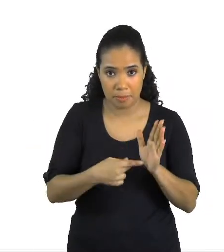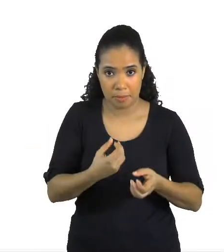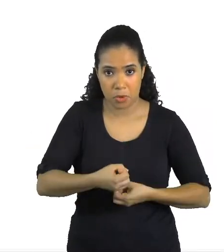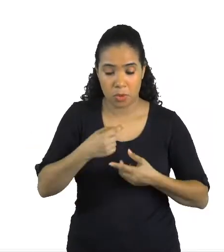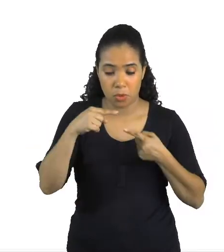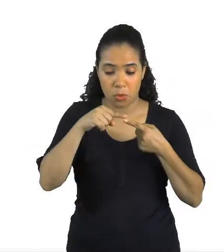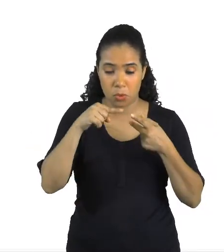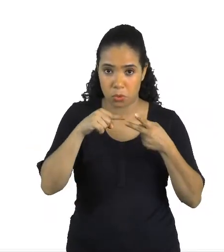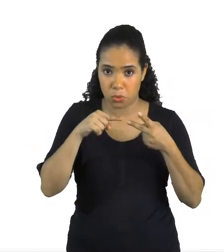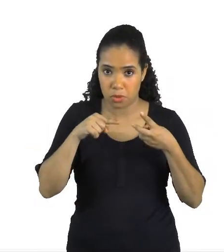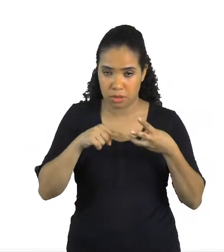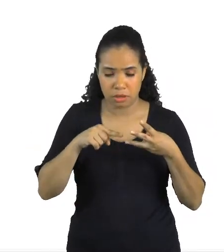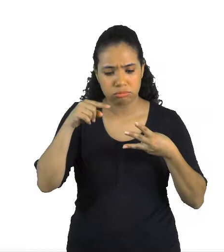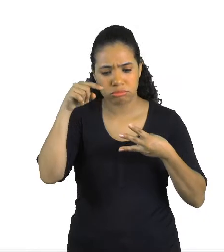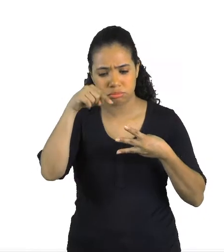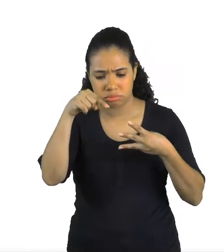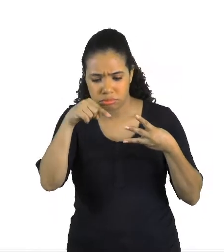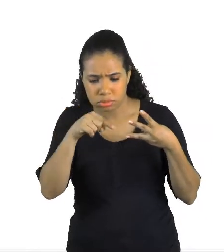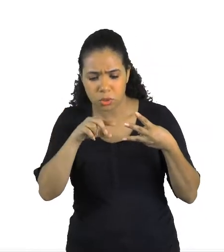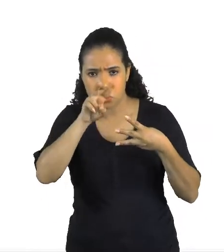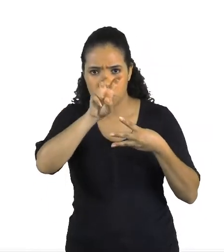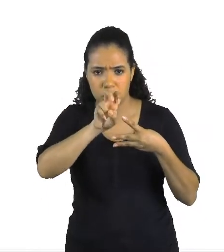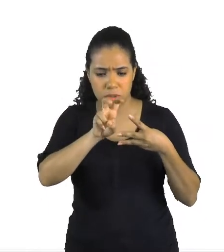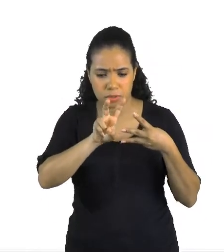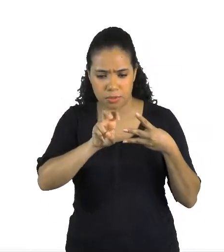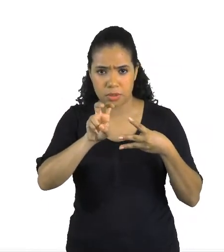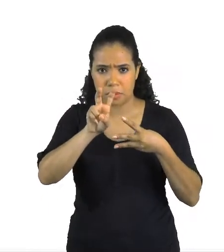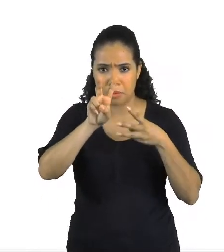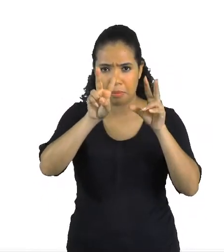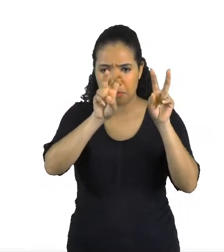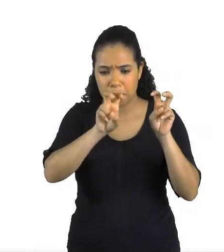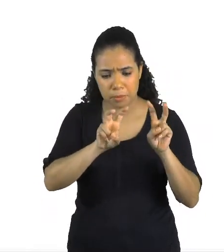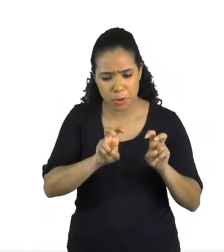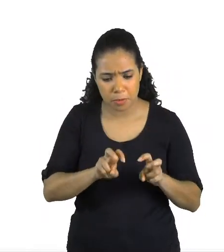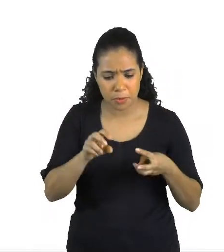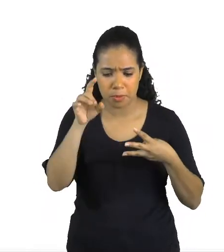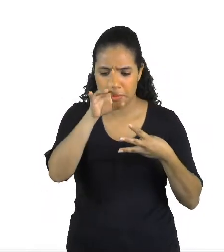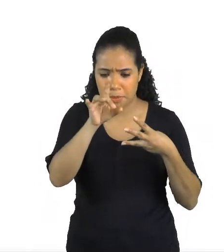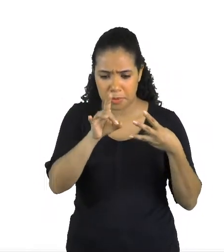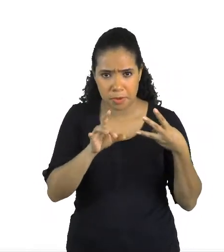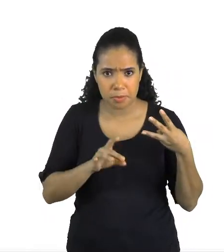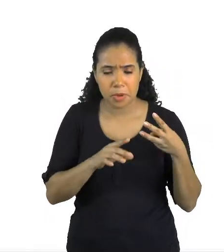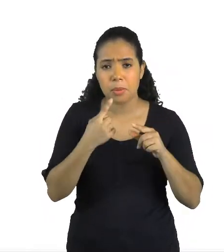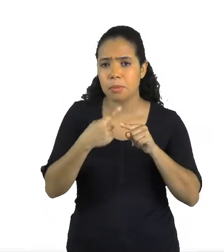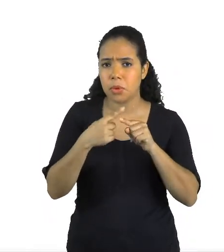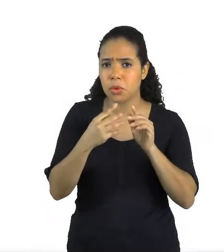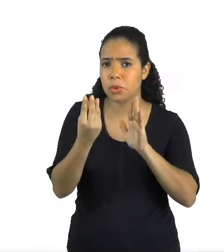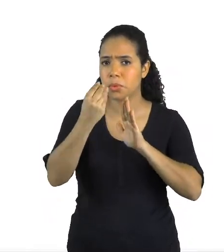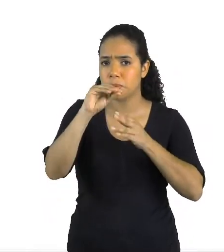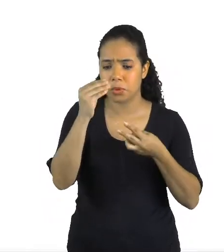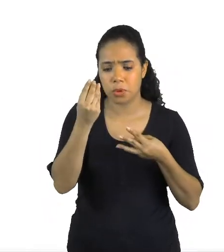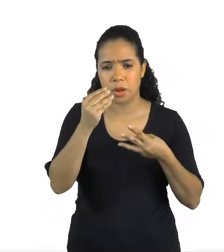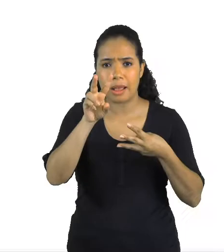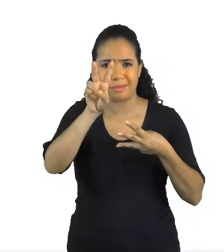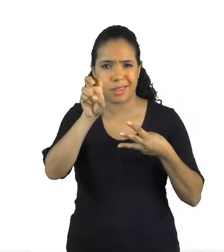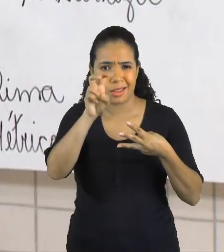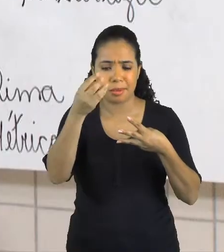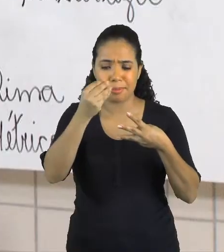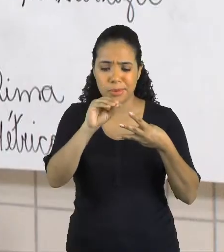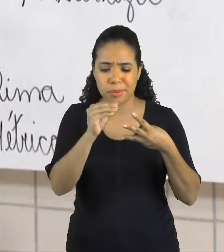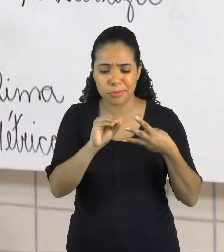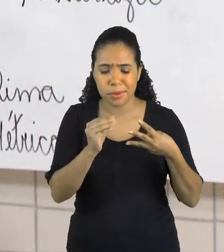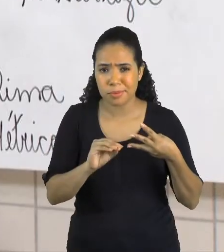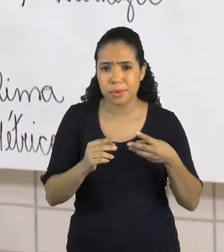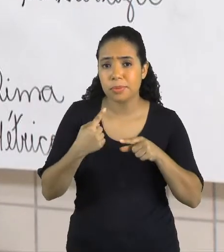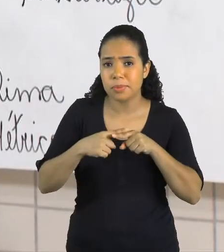em seguida justifique o título de cada um. Pense, por que o texto recebeu esse título? Então, nós tivemos